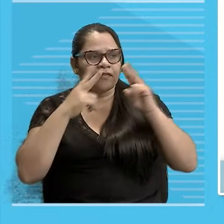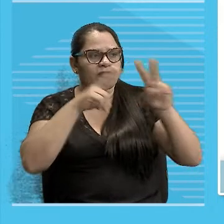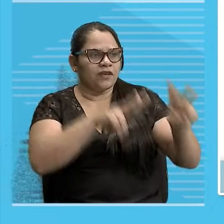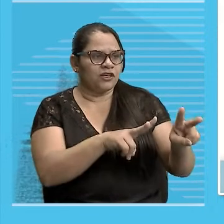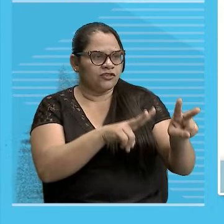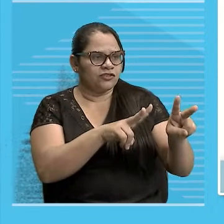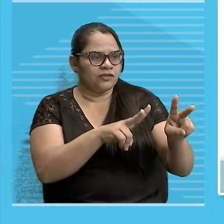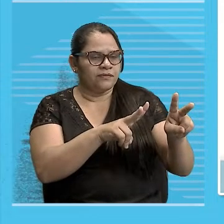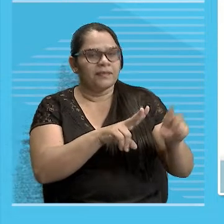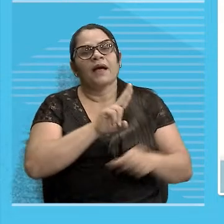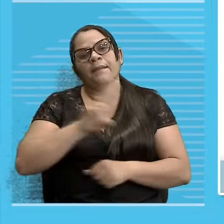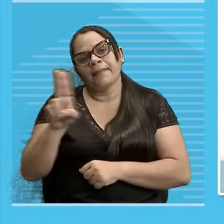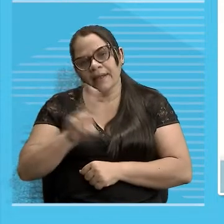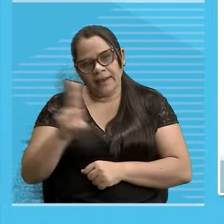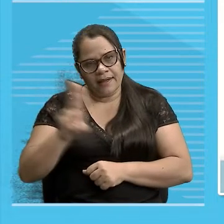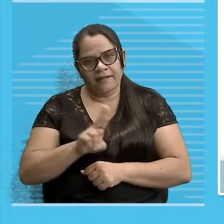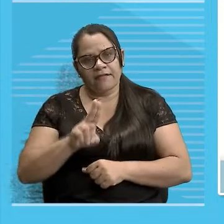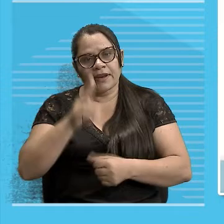Bolo